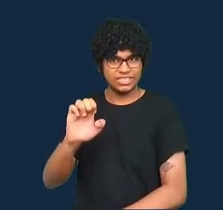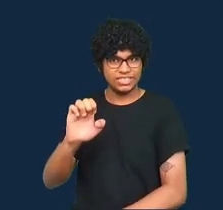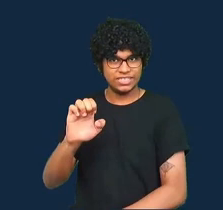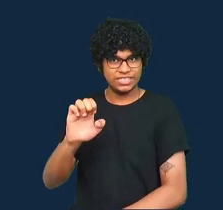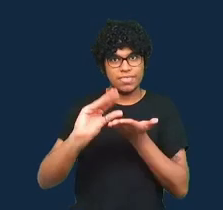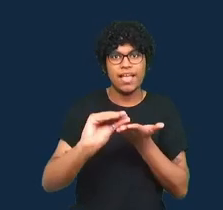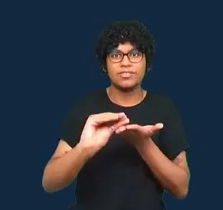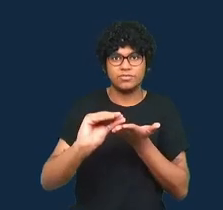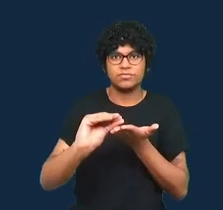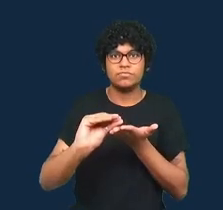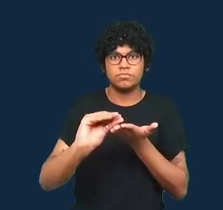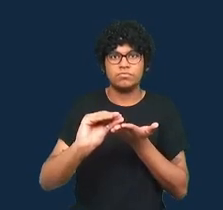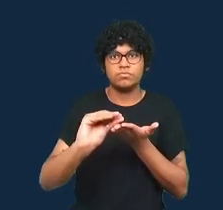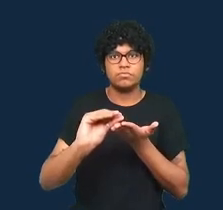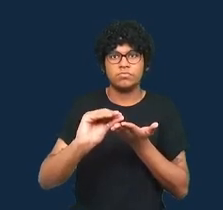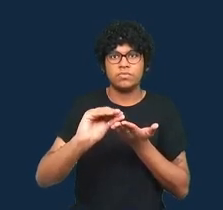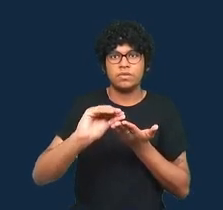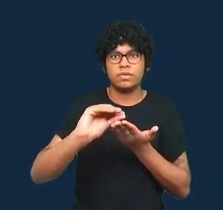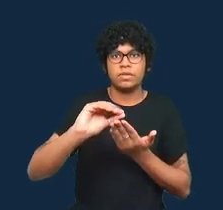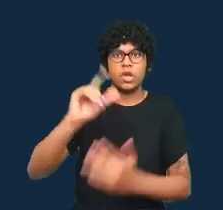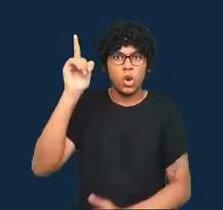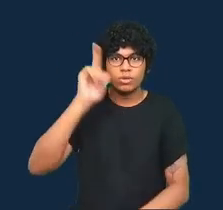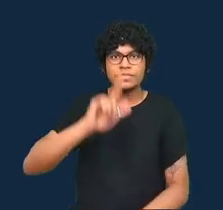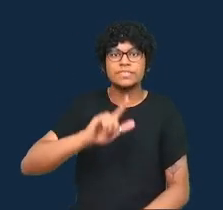data como exclusivos